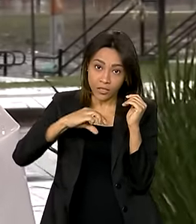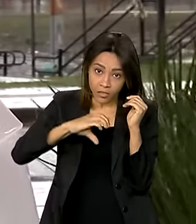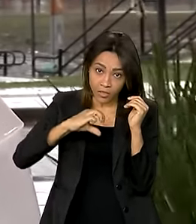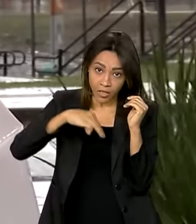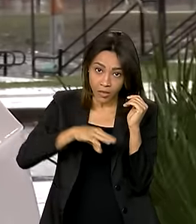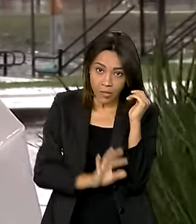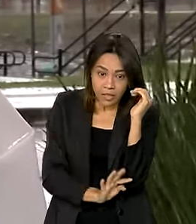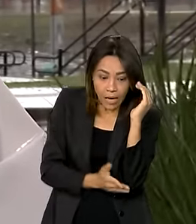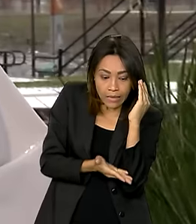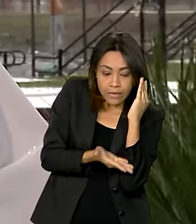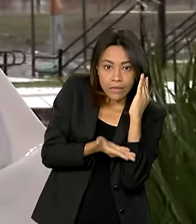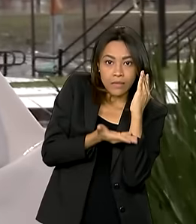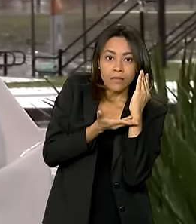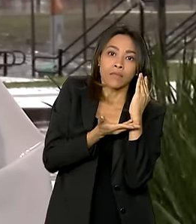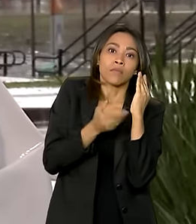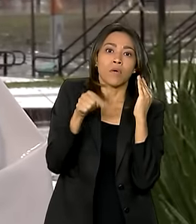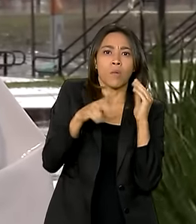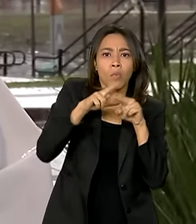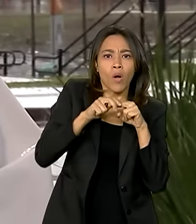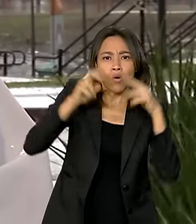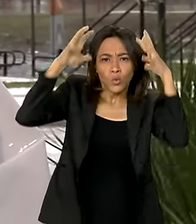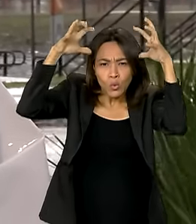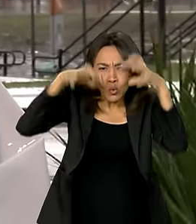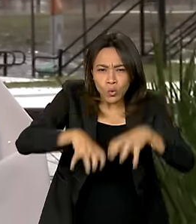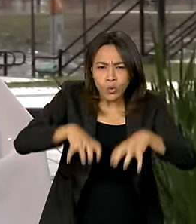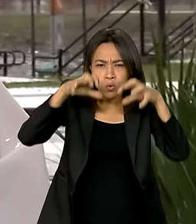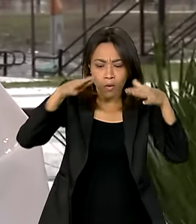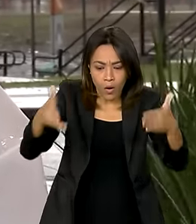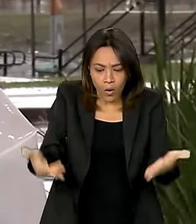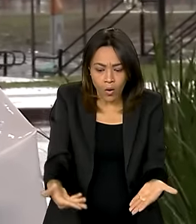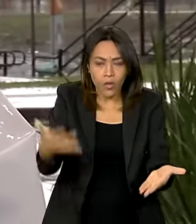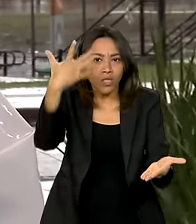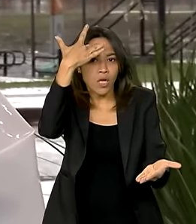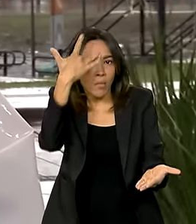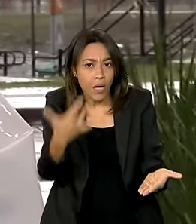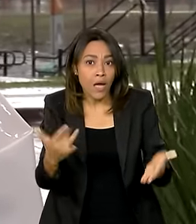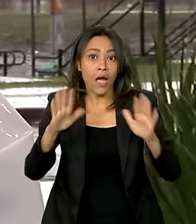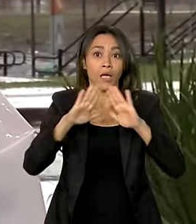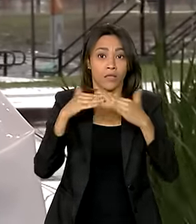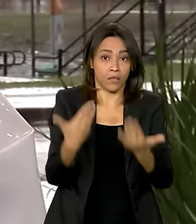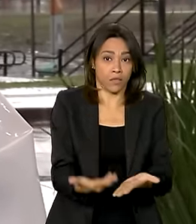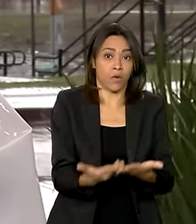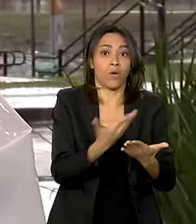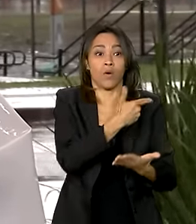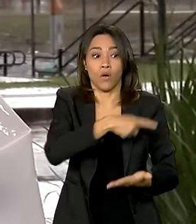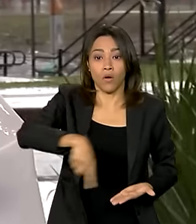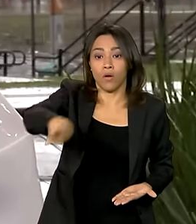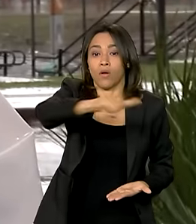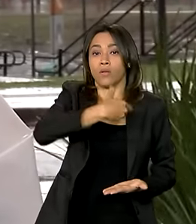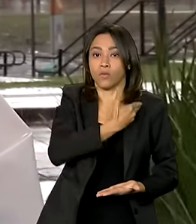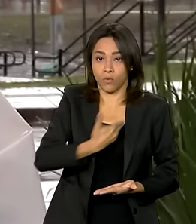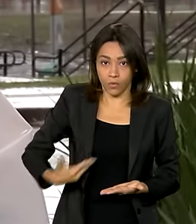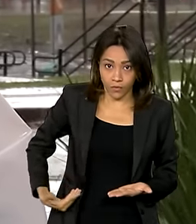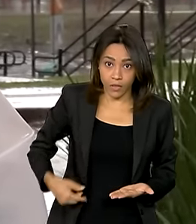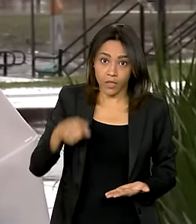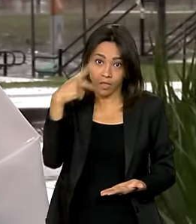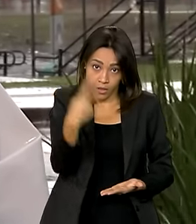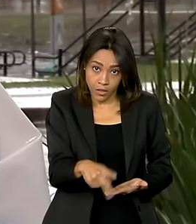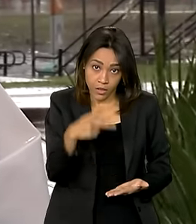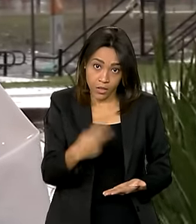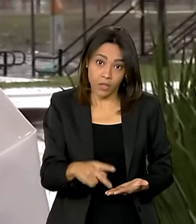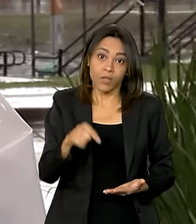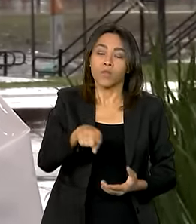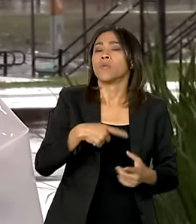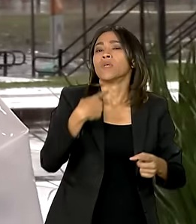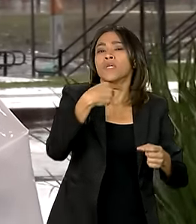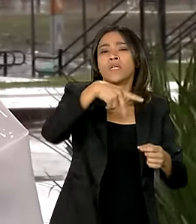inundação. Por conta da previsão de fortes chuvas hoje e amanhã, as aulas na rede estadual e municipal de Porto Alegre, Pelotas